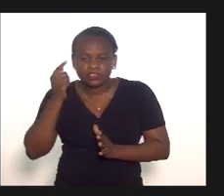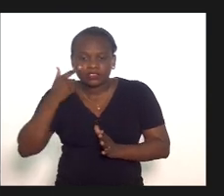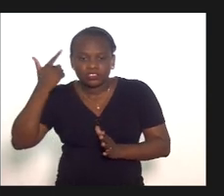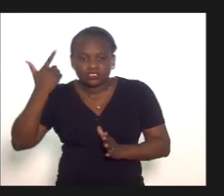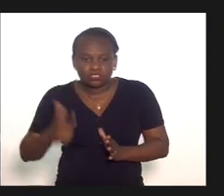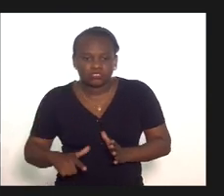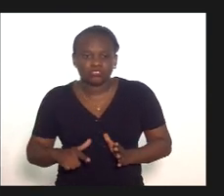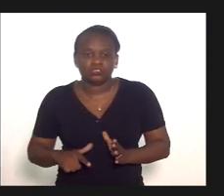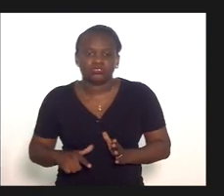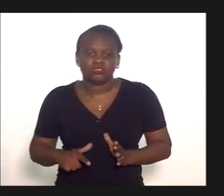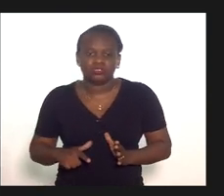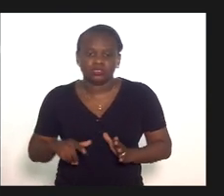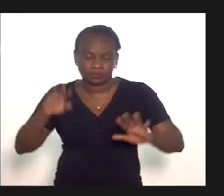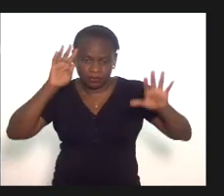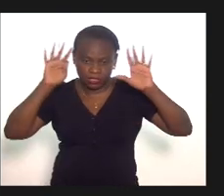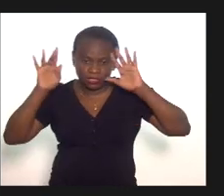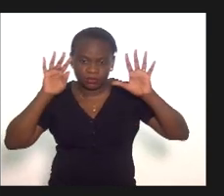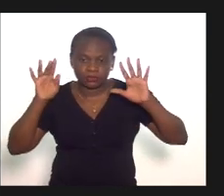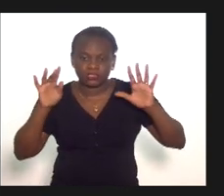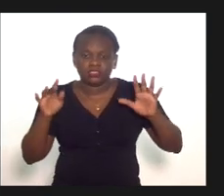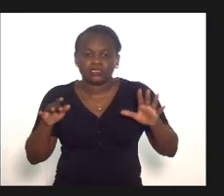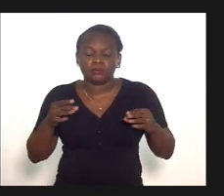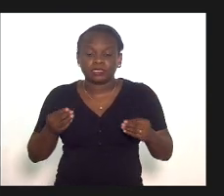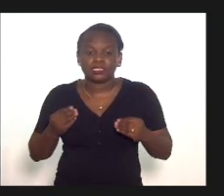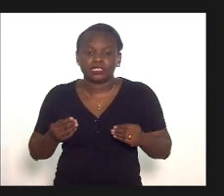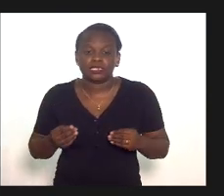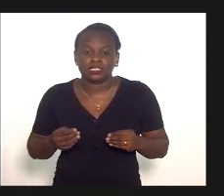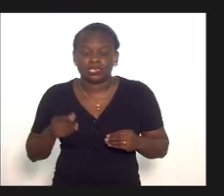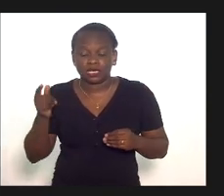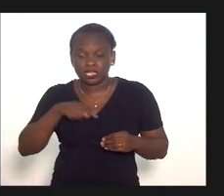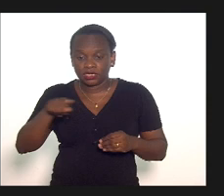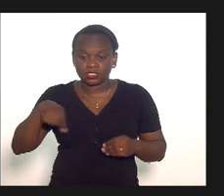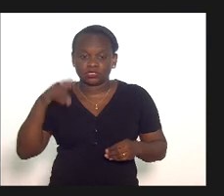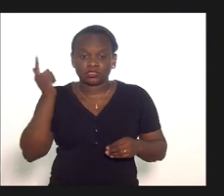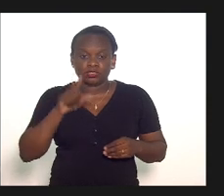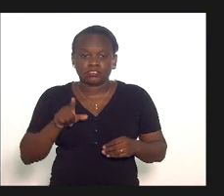esse pensamento para ver se a gente consegue